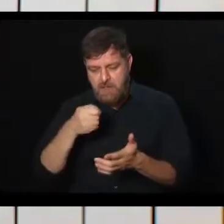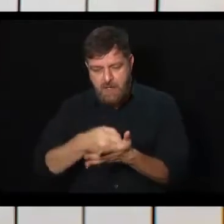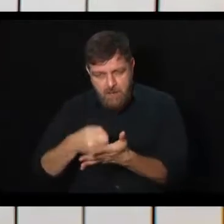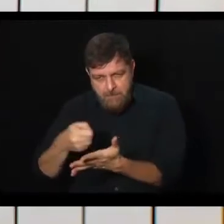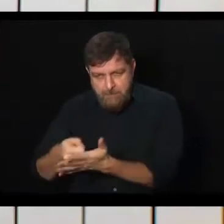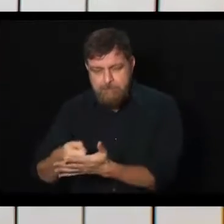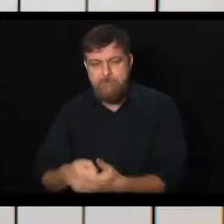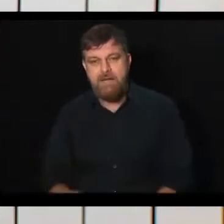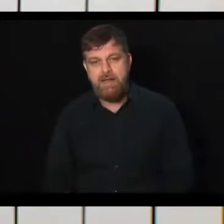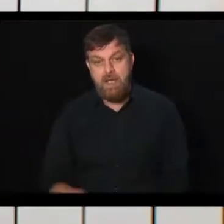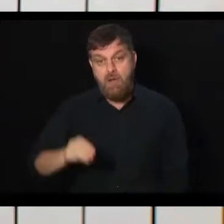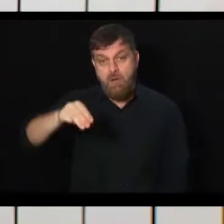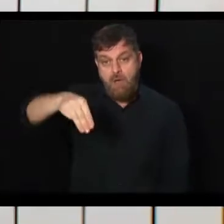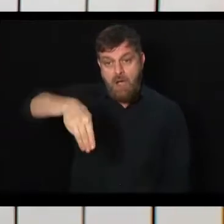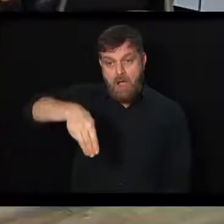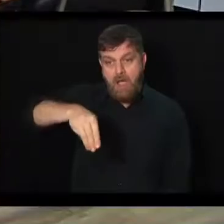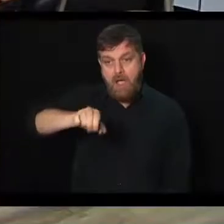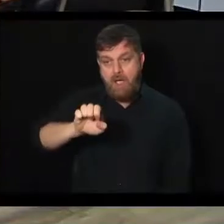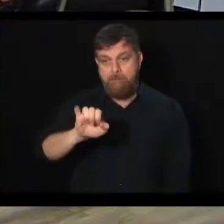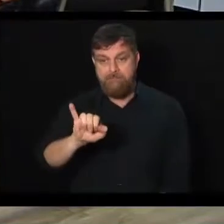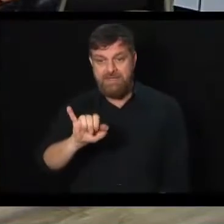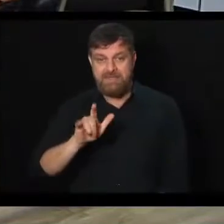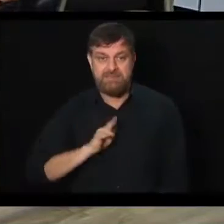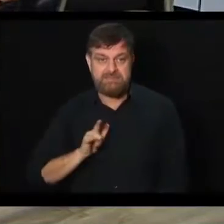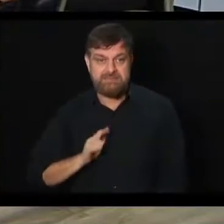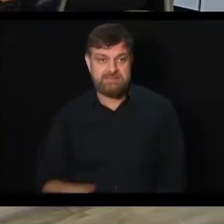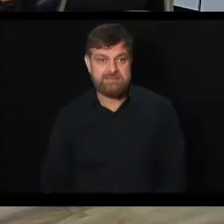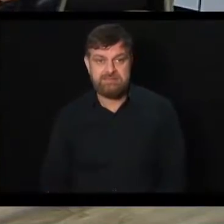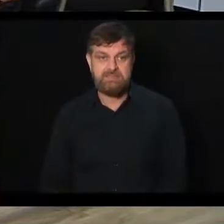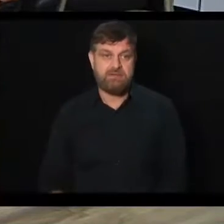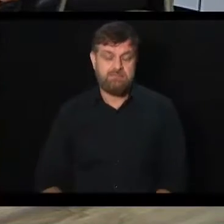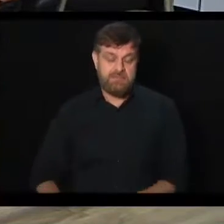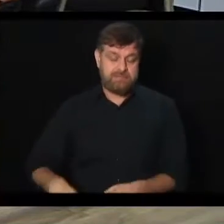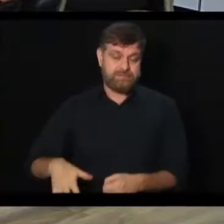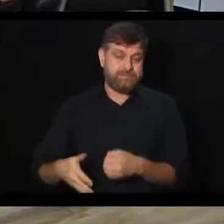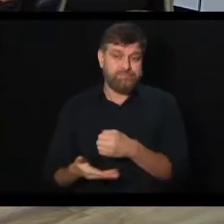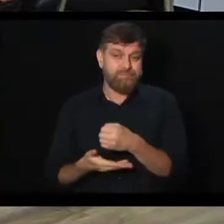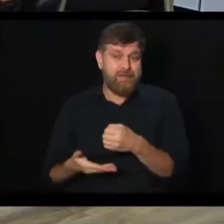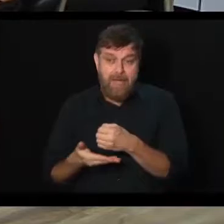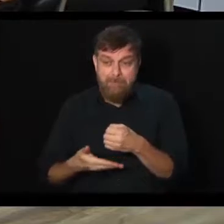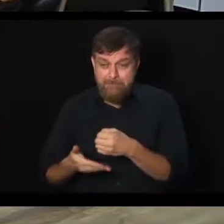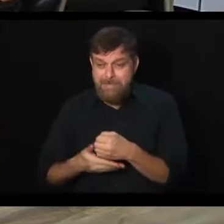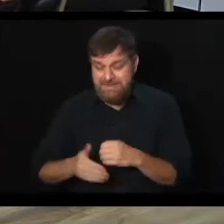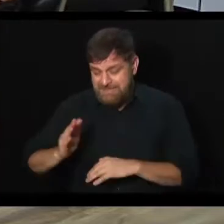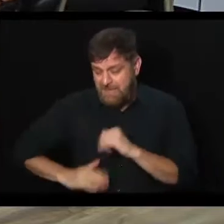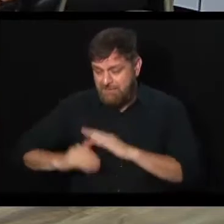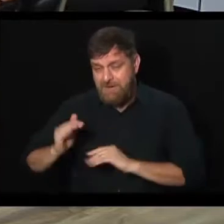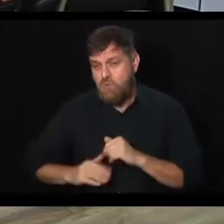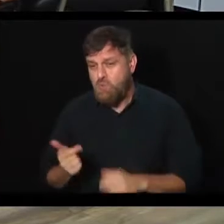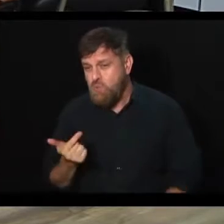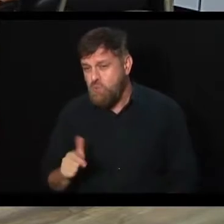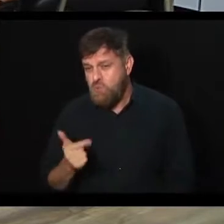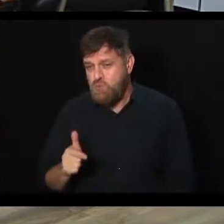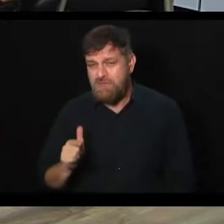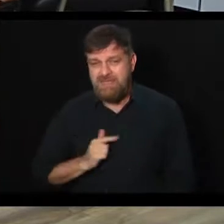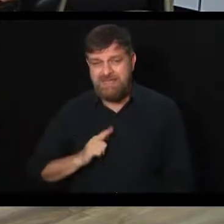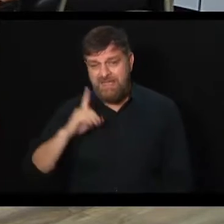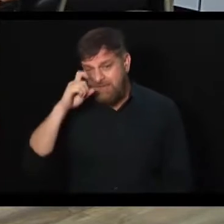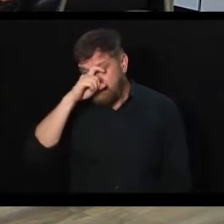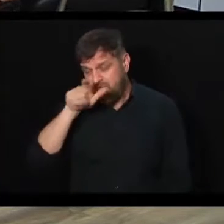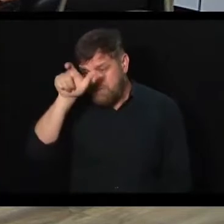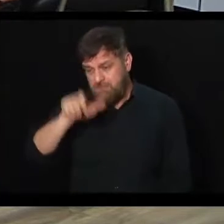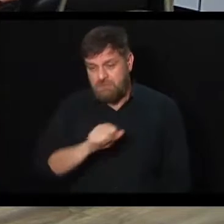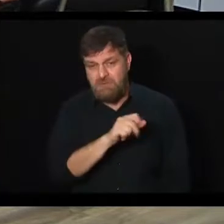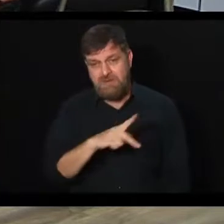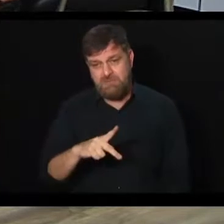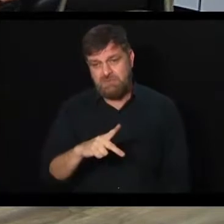do MEI. Isso também não ajudou? Na verdade, isso são questões superficiais, porque na prática, ao você dificultar o acesso à aposentadoria,